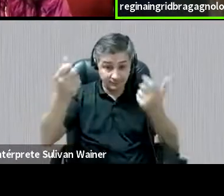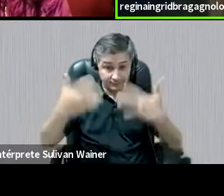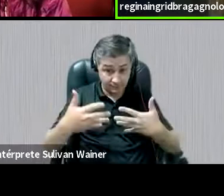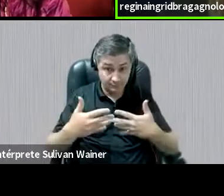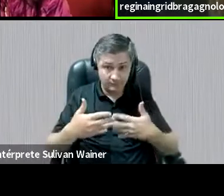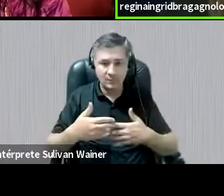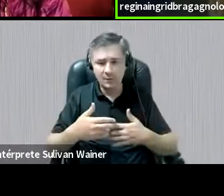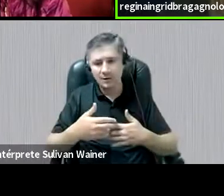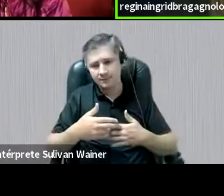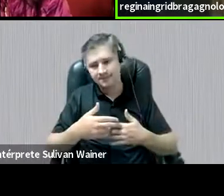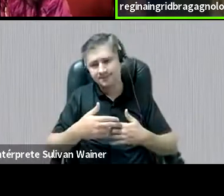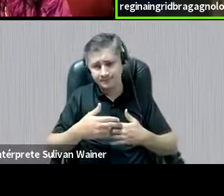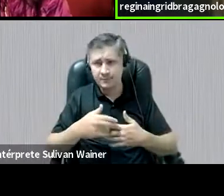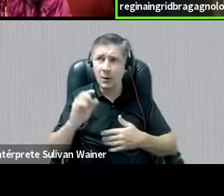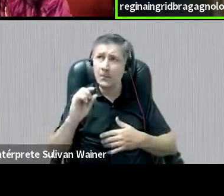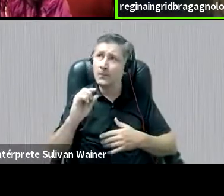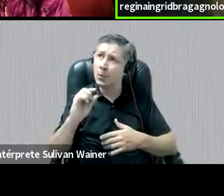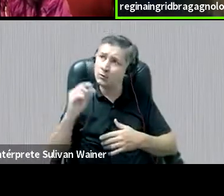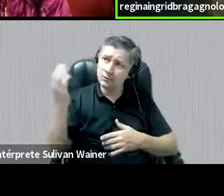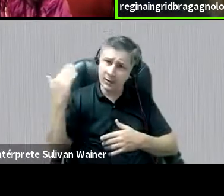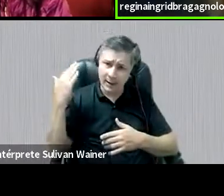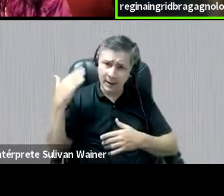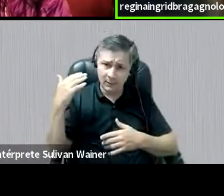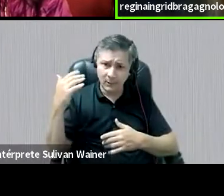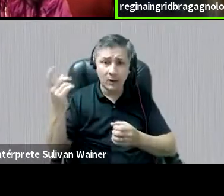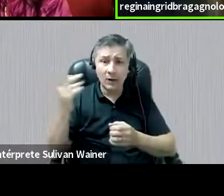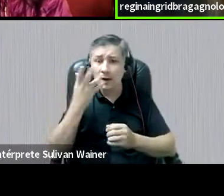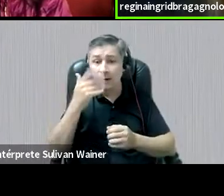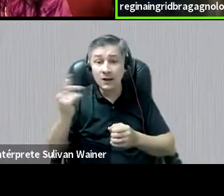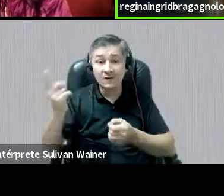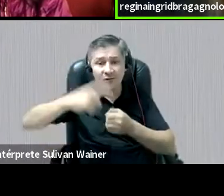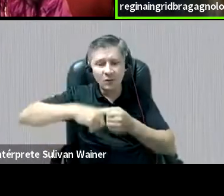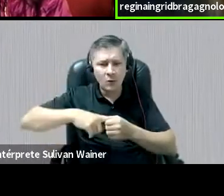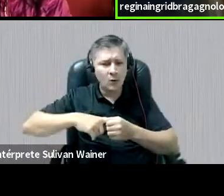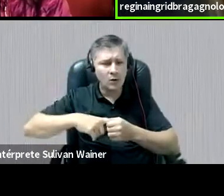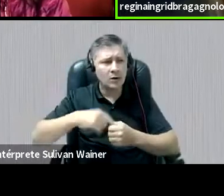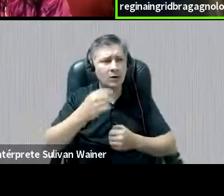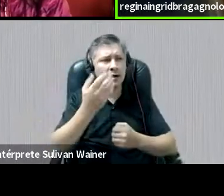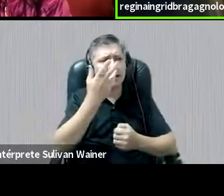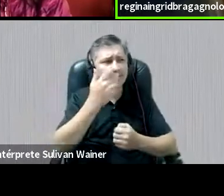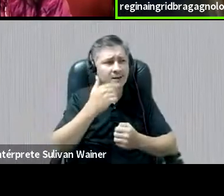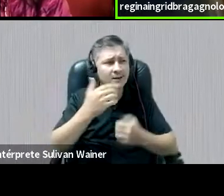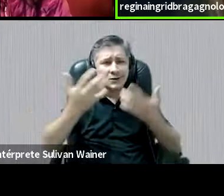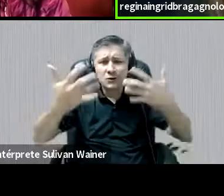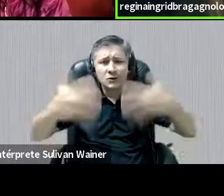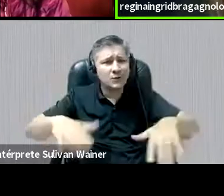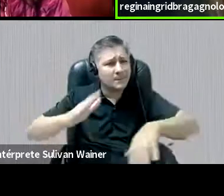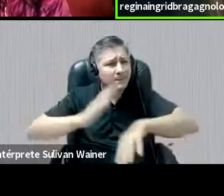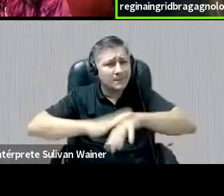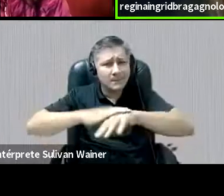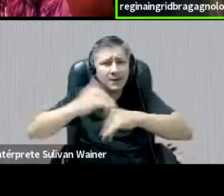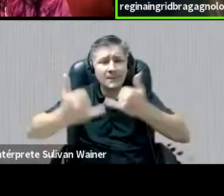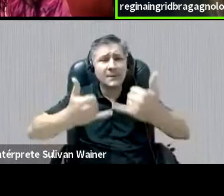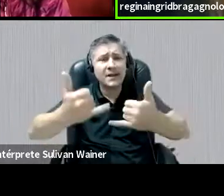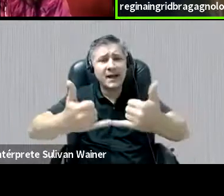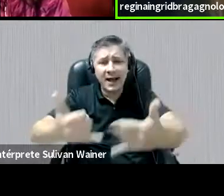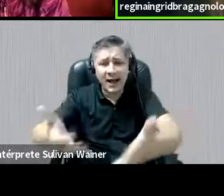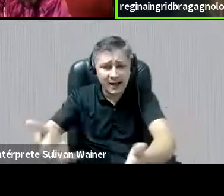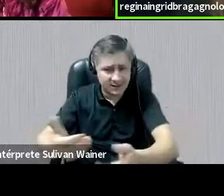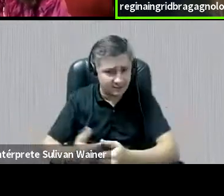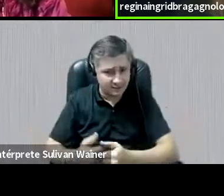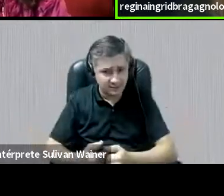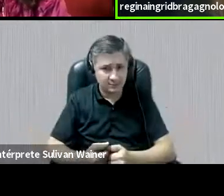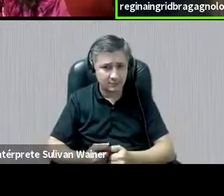recente nesse retorno, as crianças não querem nem saber dos brinquedos, parece que nada disso mais importa, que o